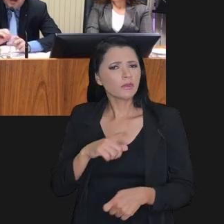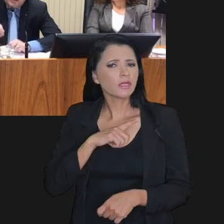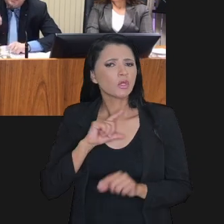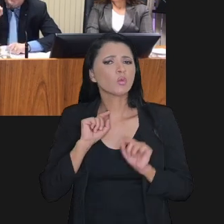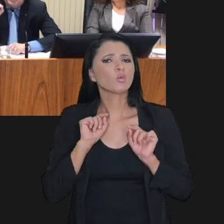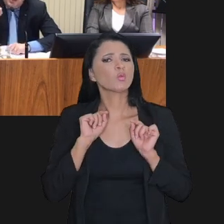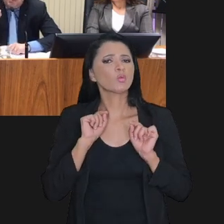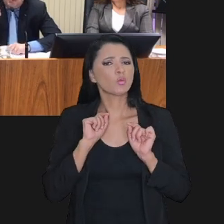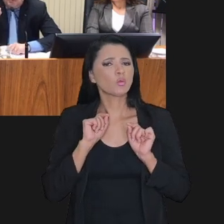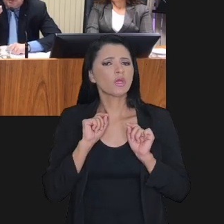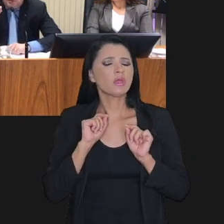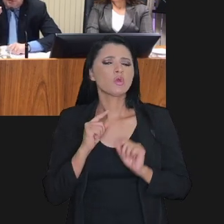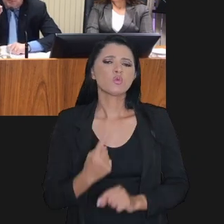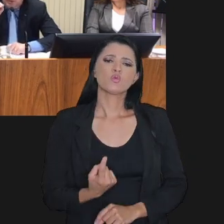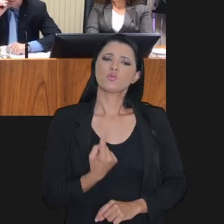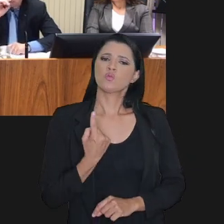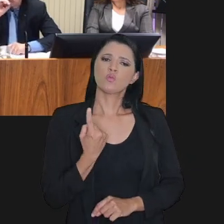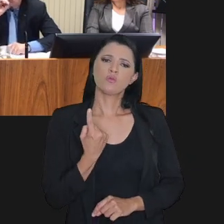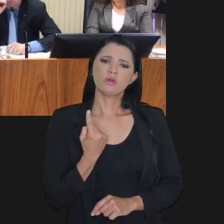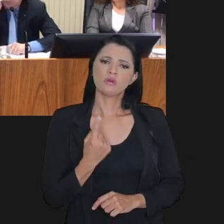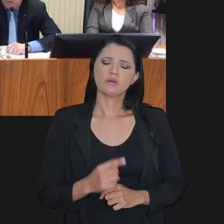há que se ter uma